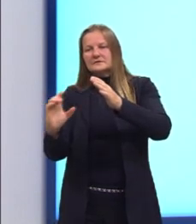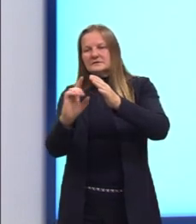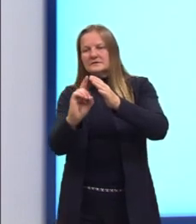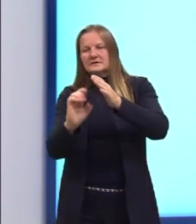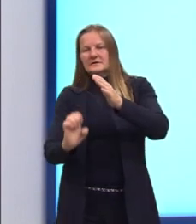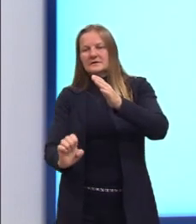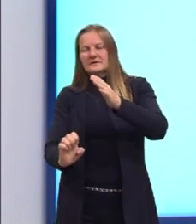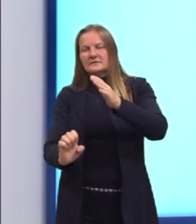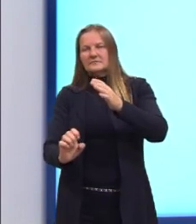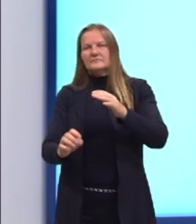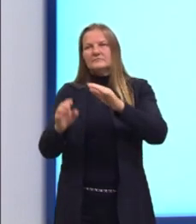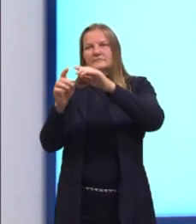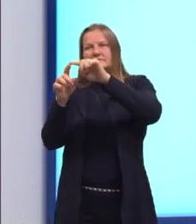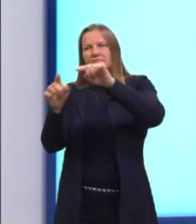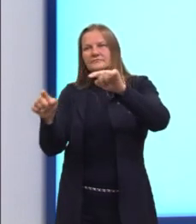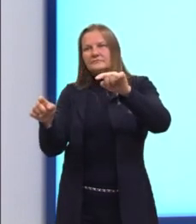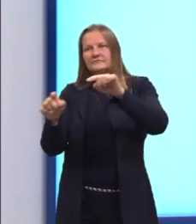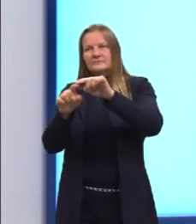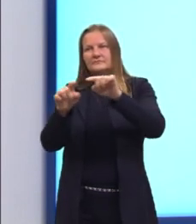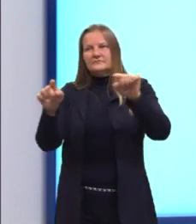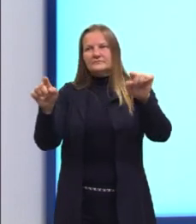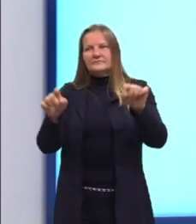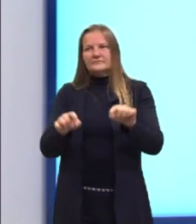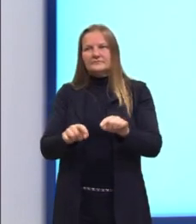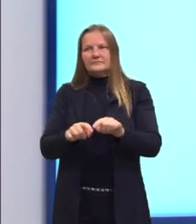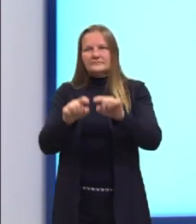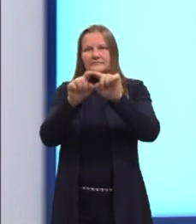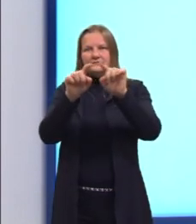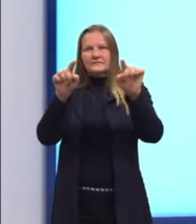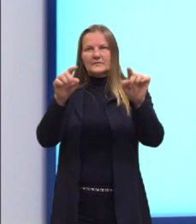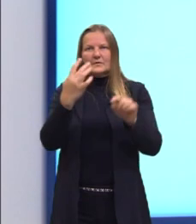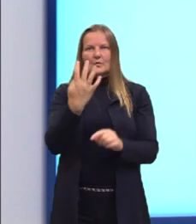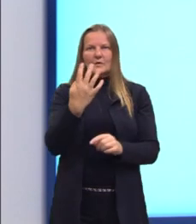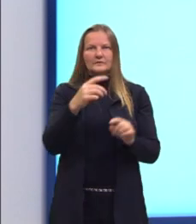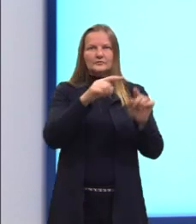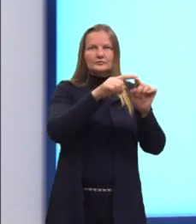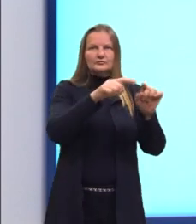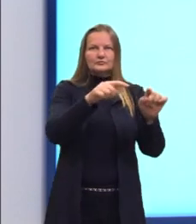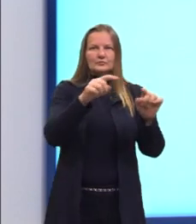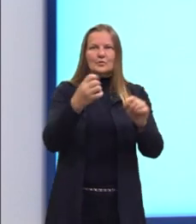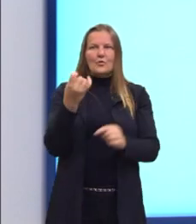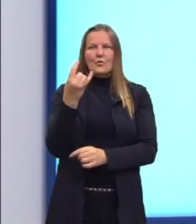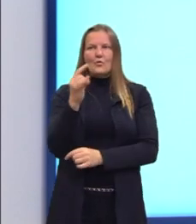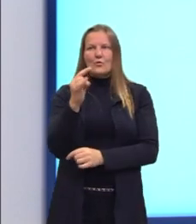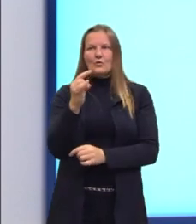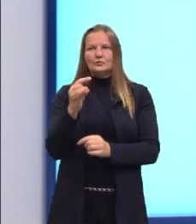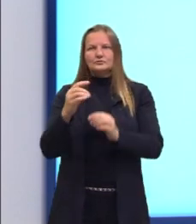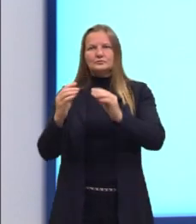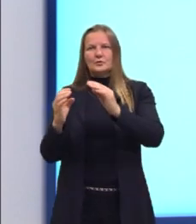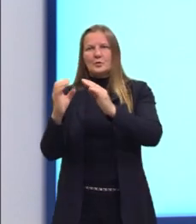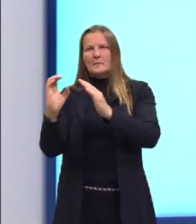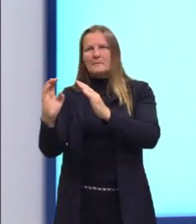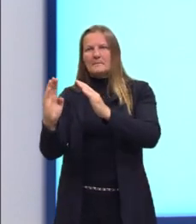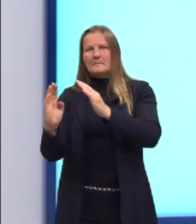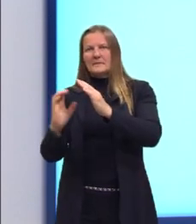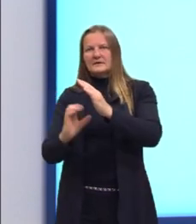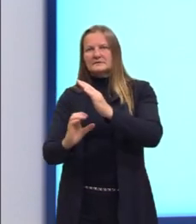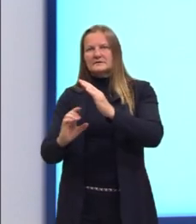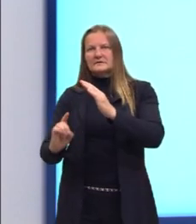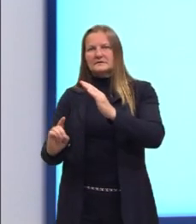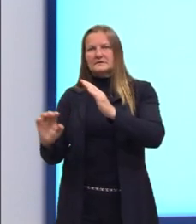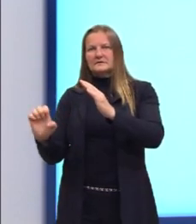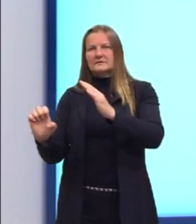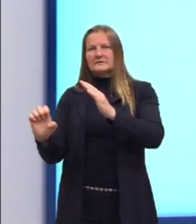E. Tá? Então, aqui, A, C, D e E. E o último, o B, C, D, F.